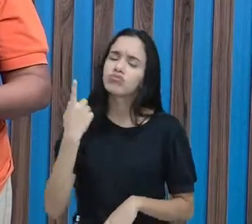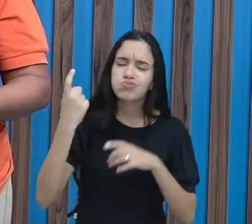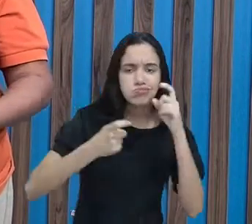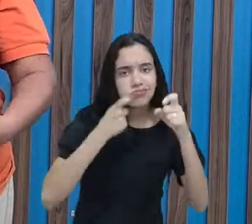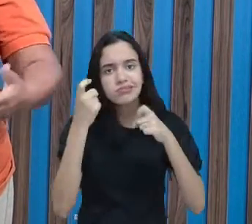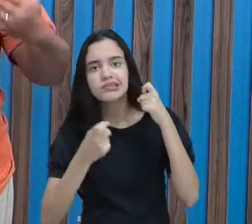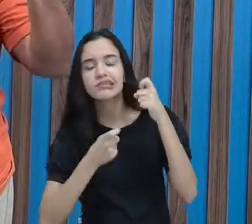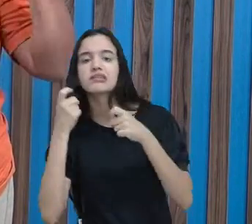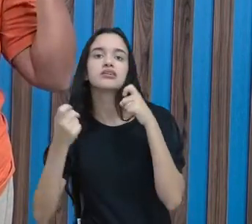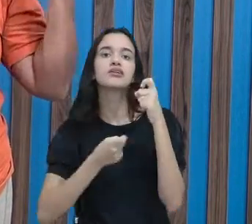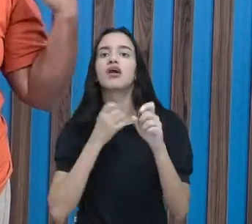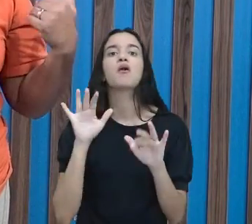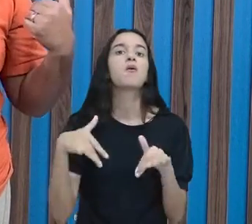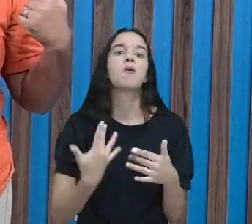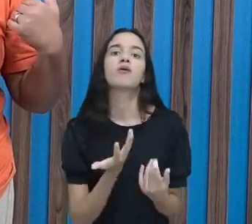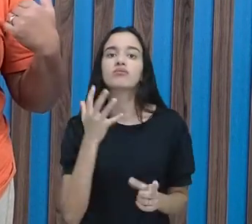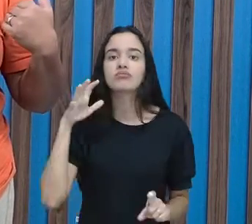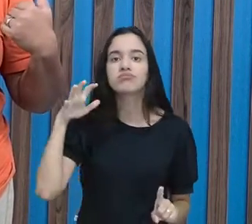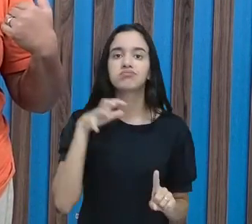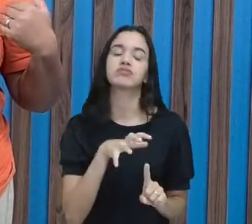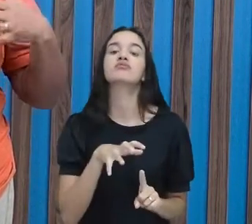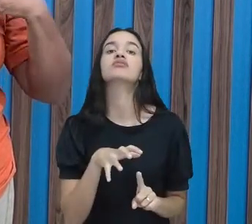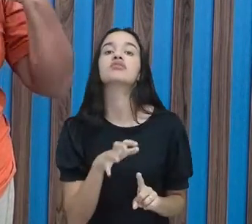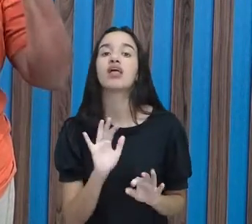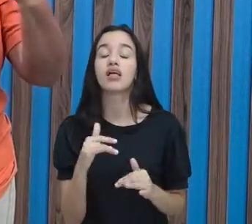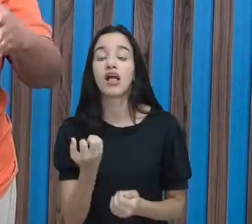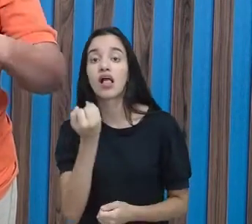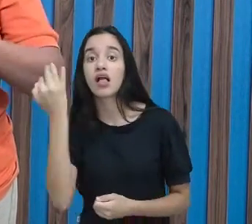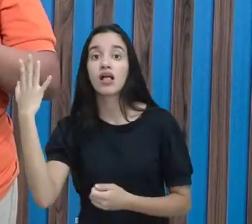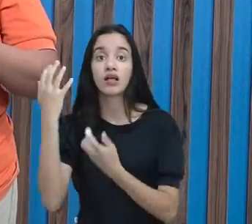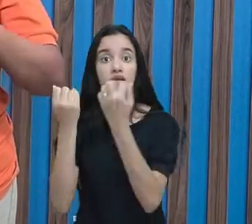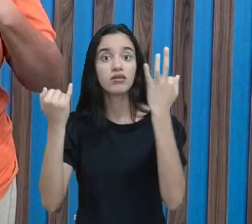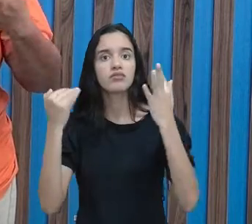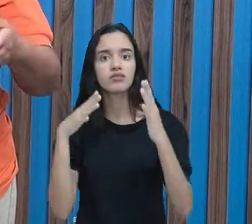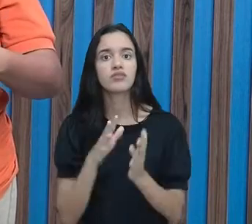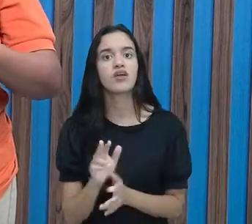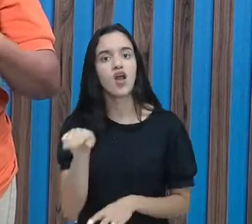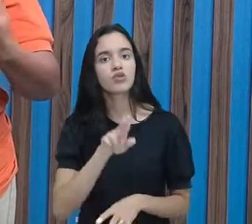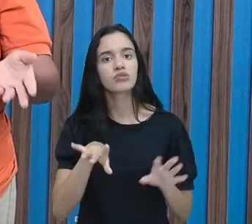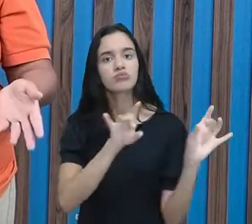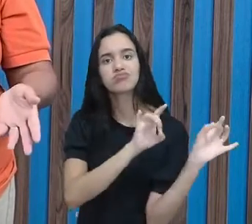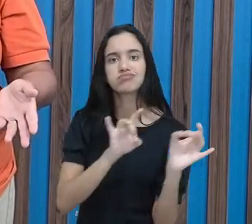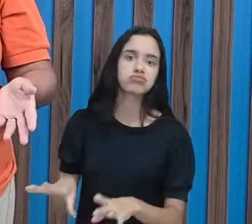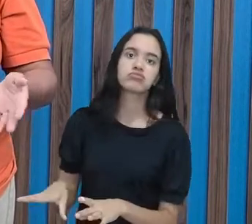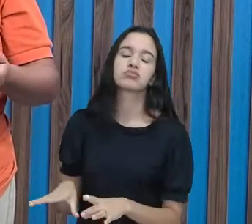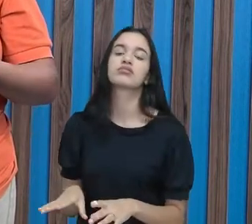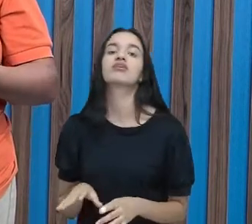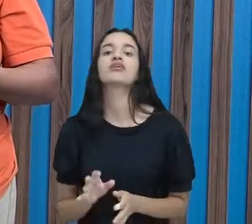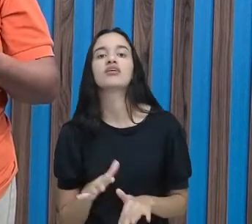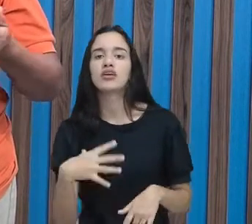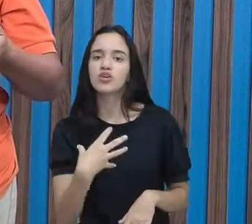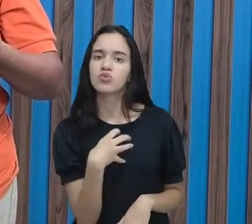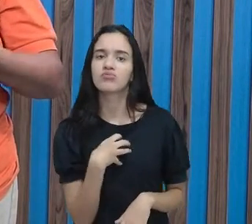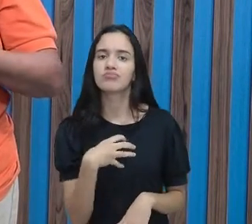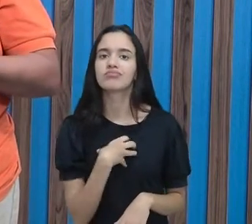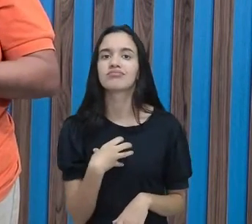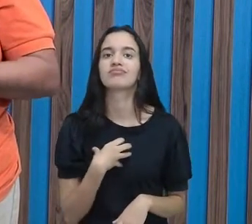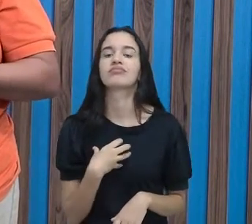preocupar qual é o impacto que aquilo teve na natureza. Então, vão usando e descartando desnecessário, de forma